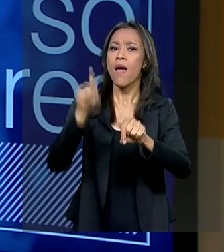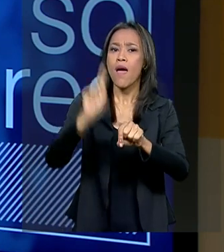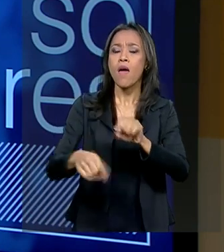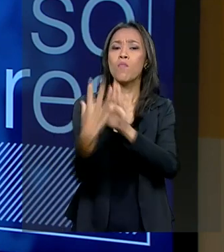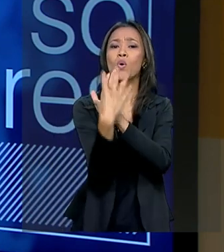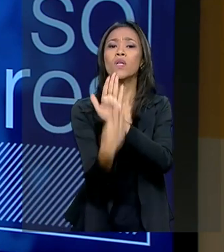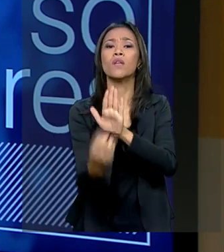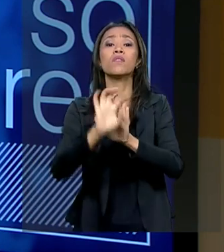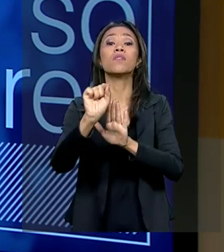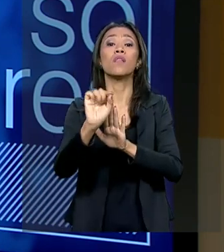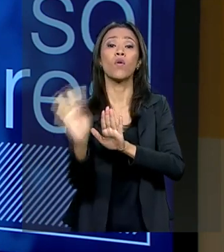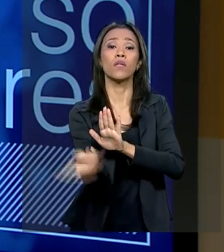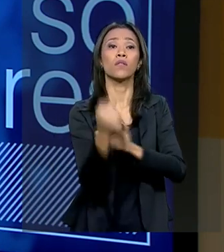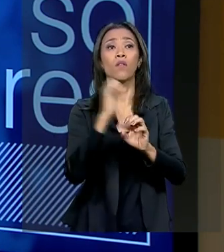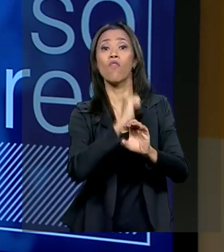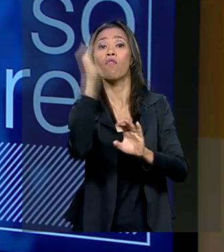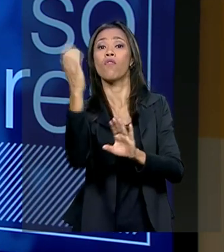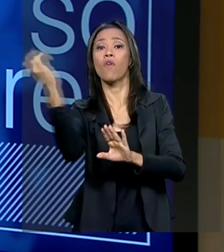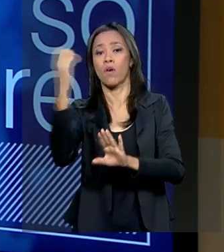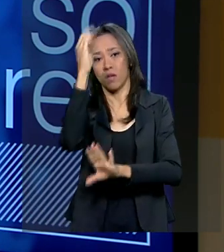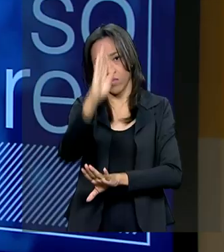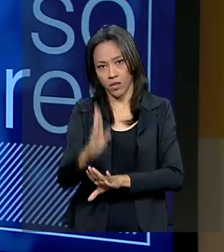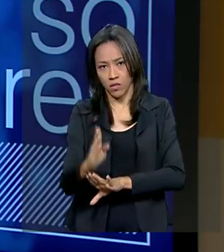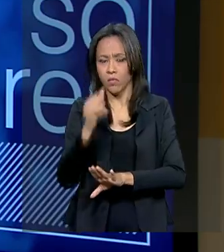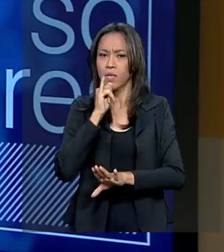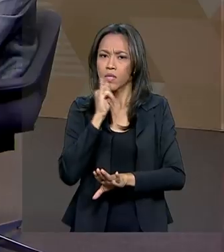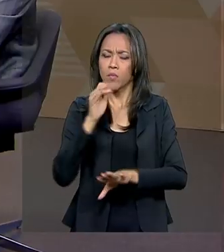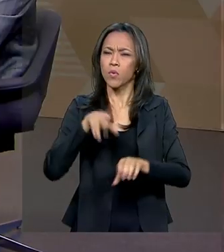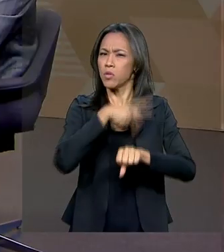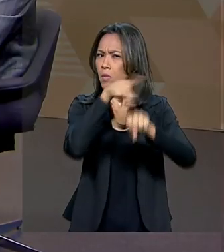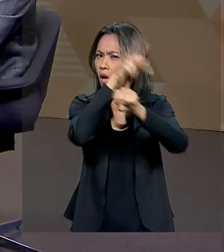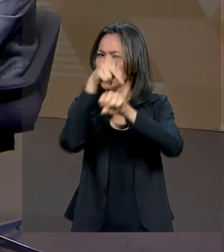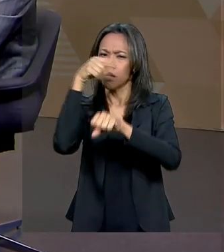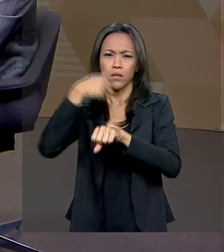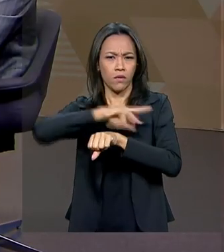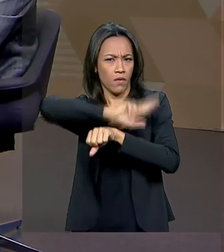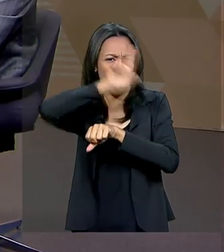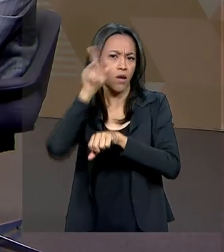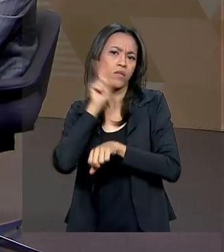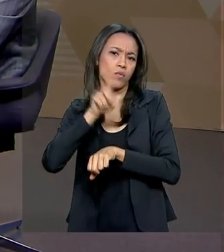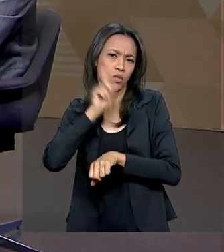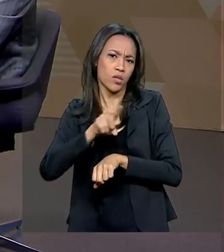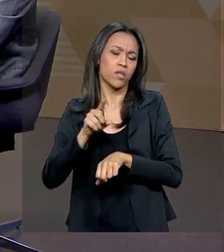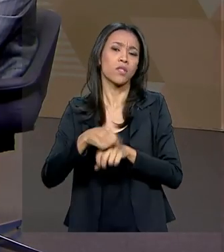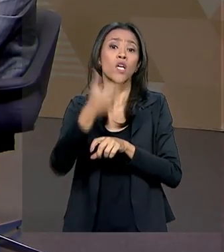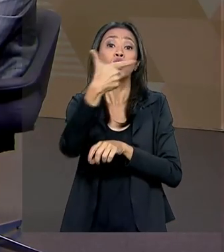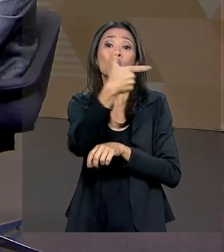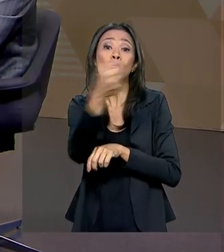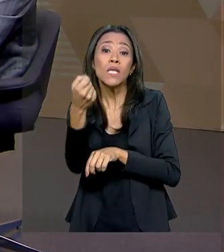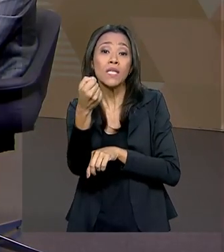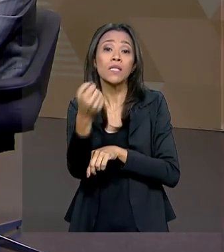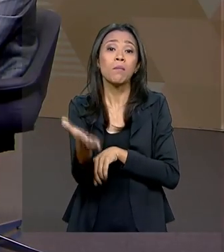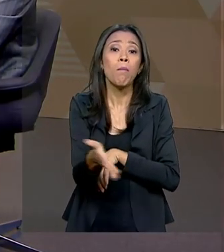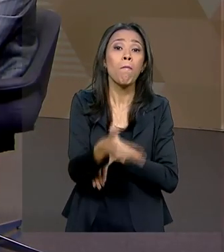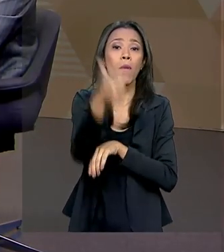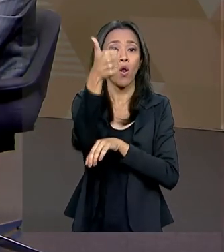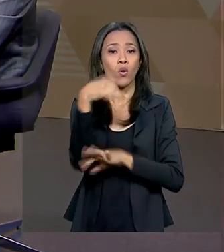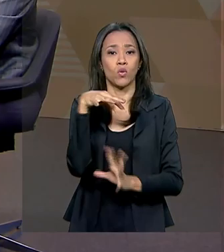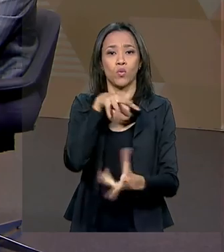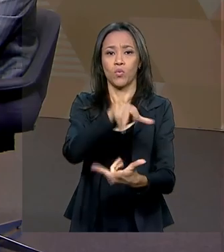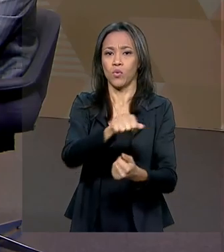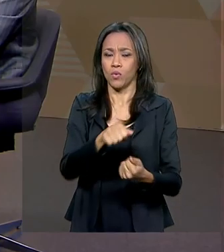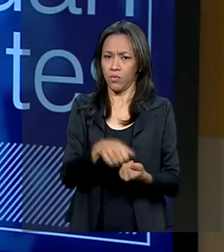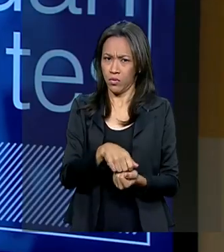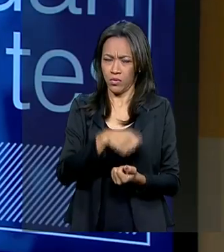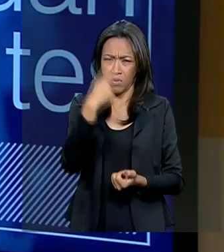universidades lá fora, nos países bons, que tem universidades entre as 200 melhores do mundo. O Brasil não tem